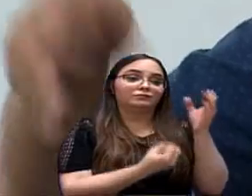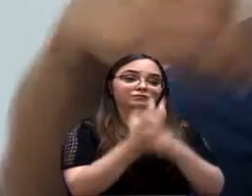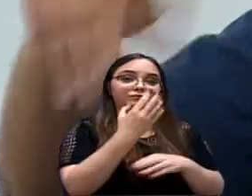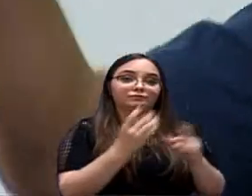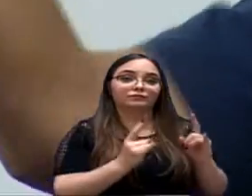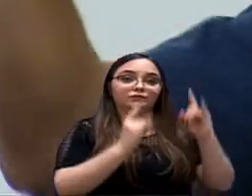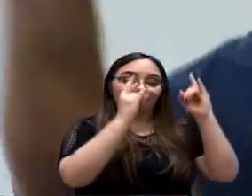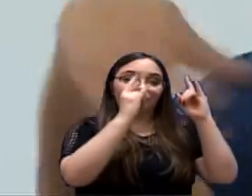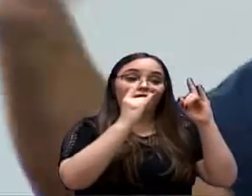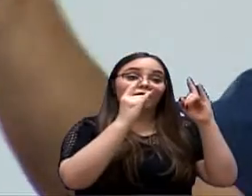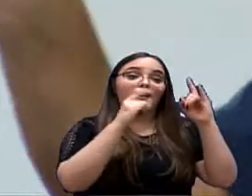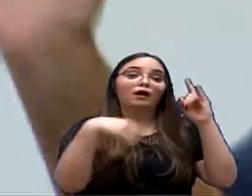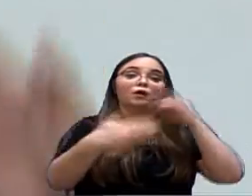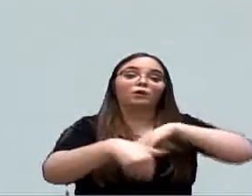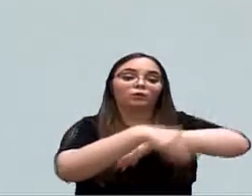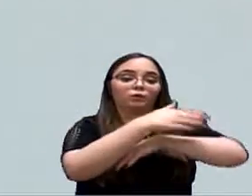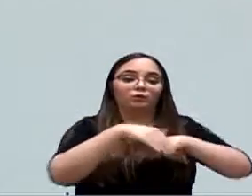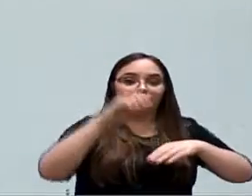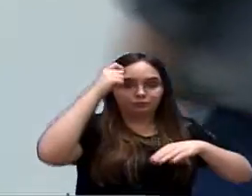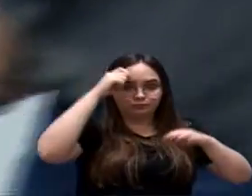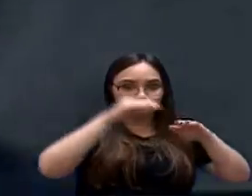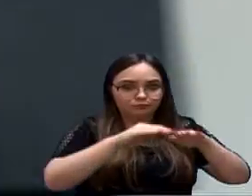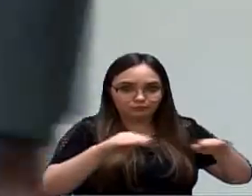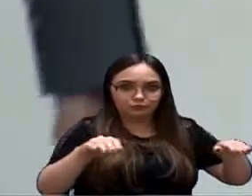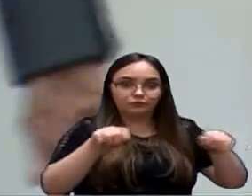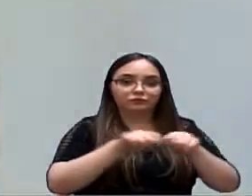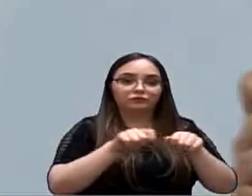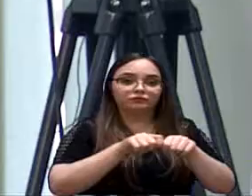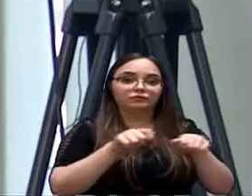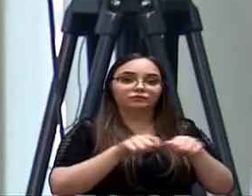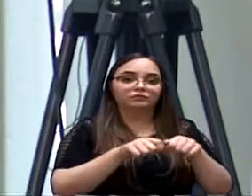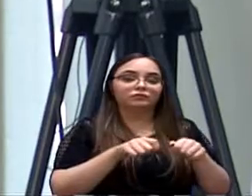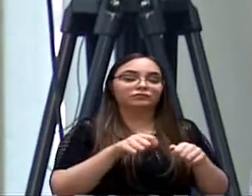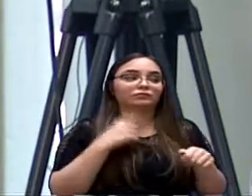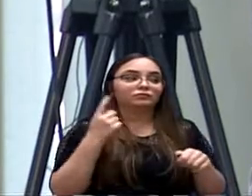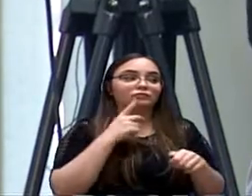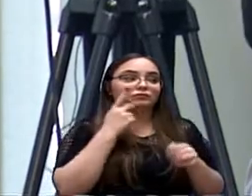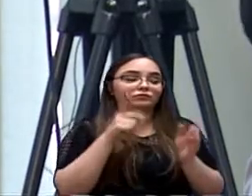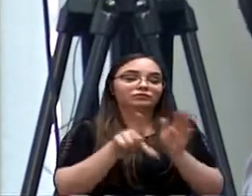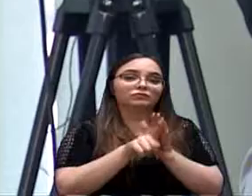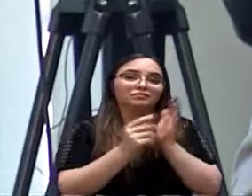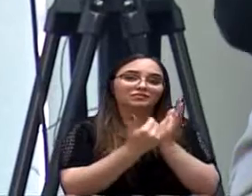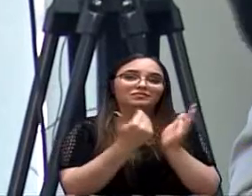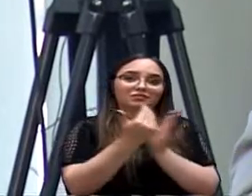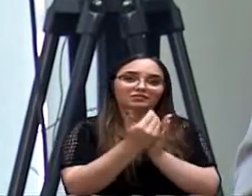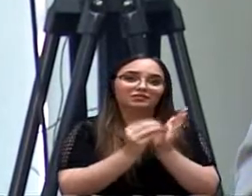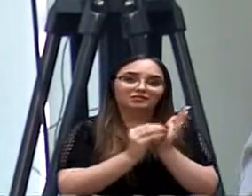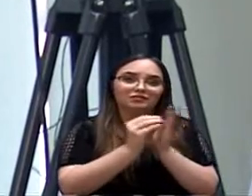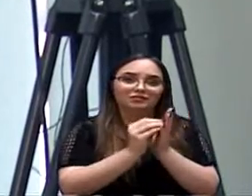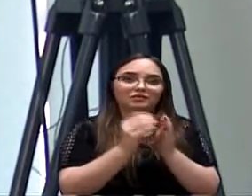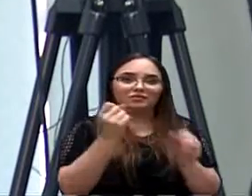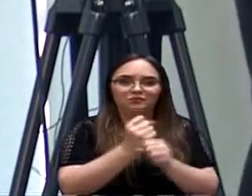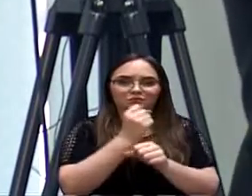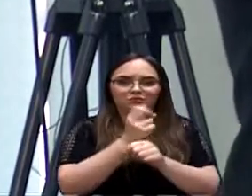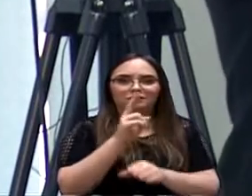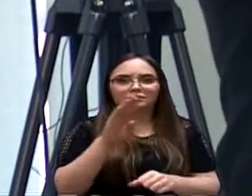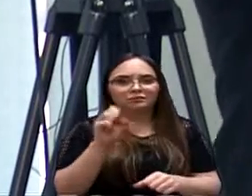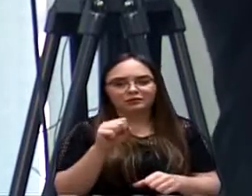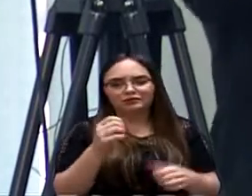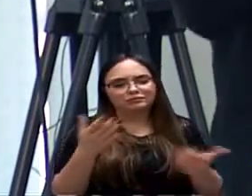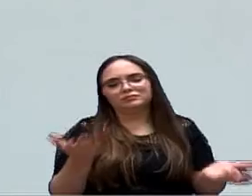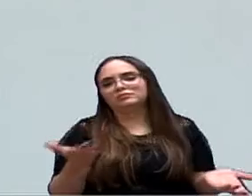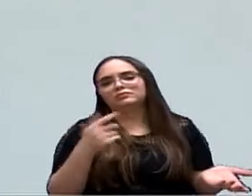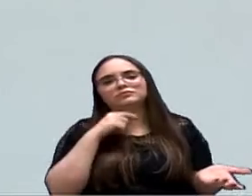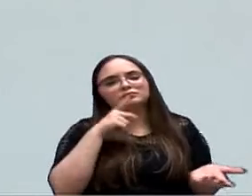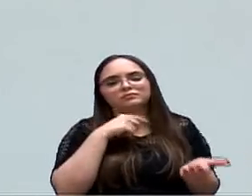enfrentam o empreendimento, está bom. E essa mitigatória? senhor Vinícius falou que eu faço uma emenda para construir um posto de saúde. De jeito nenhum. De jeito nenhum. Nada contra o empreendimento,